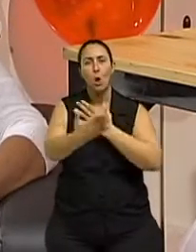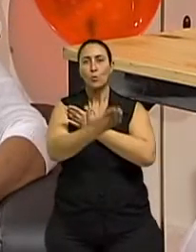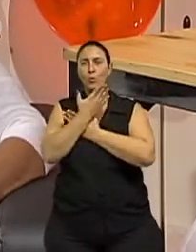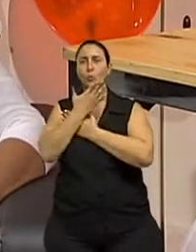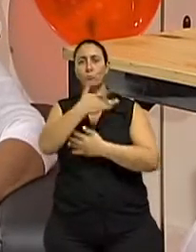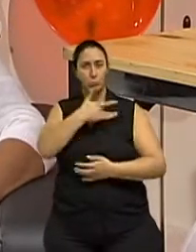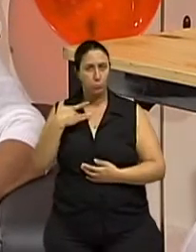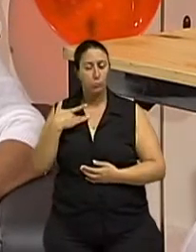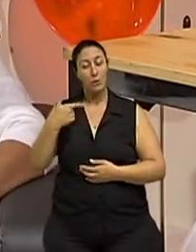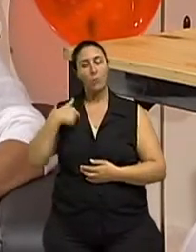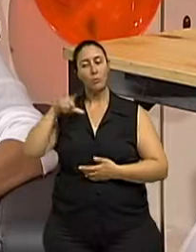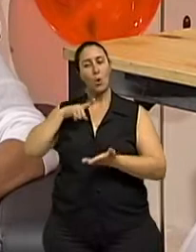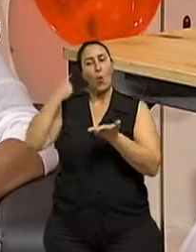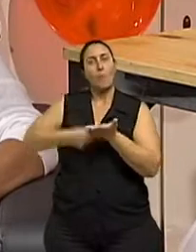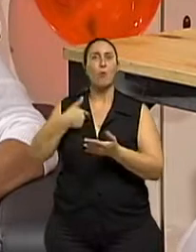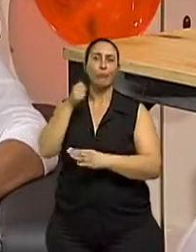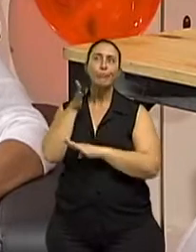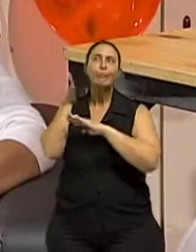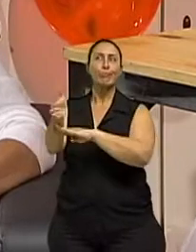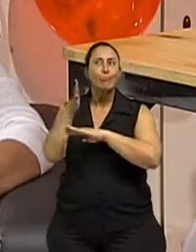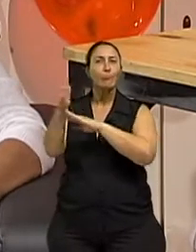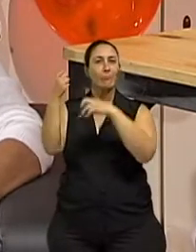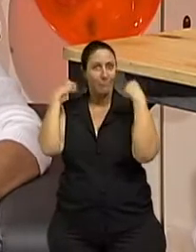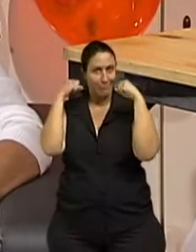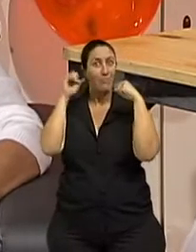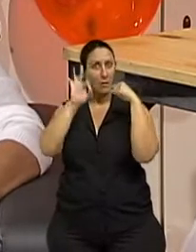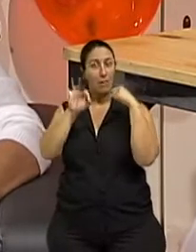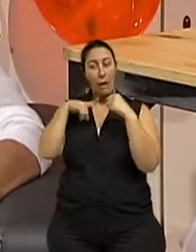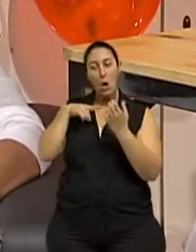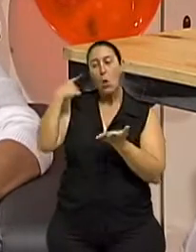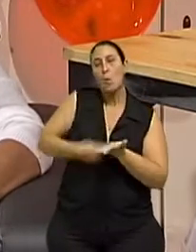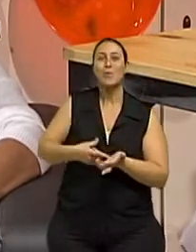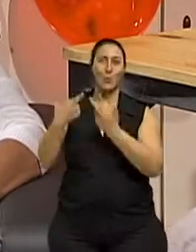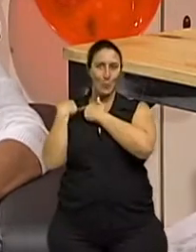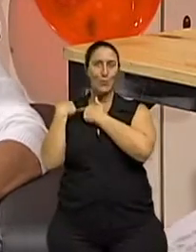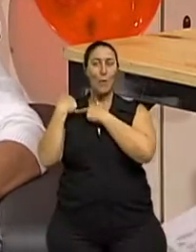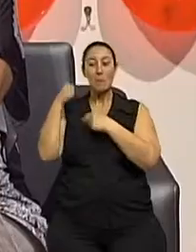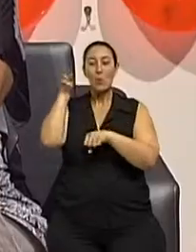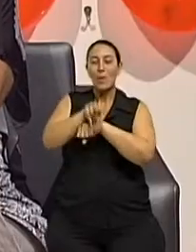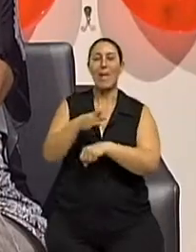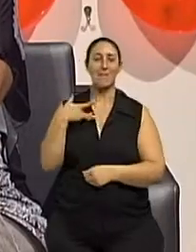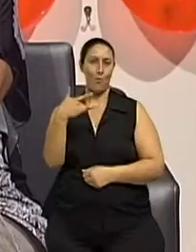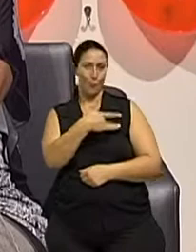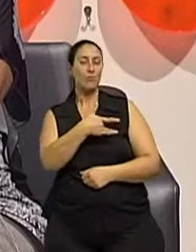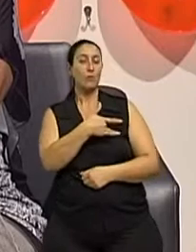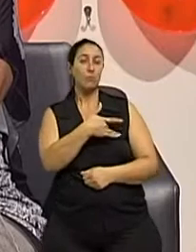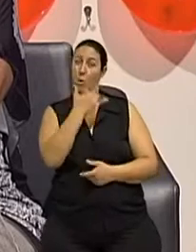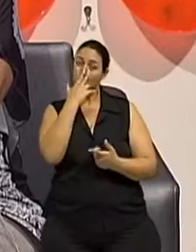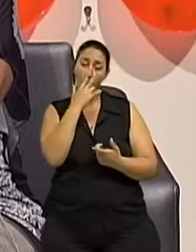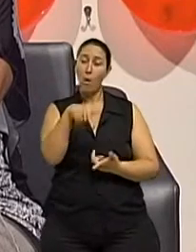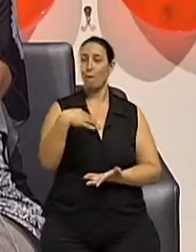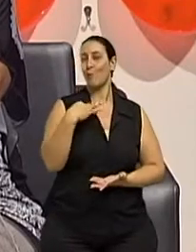compromisso de horários. Então, esse compromisso, ele não desaparece da nossa vida. Claro. E no Brasil, o